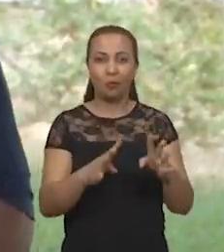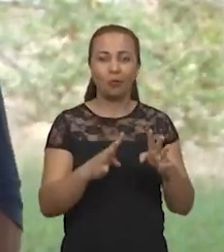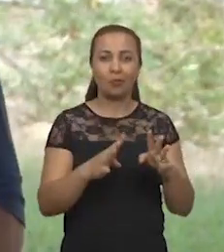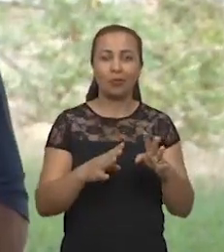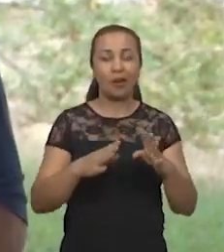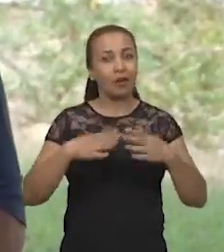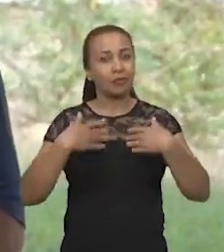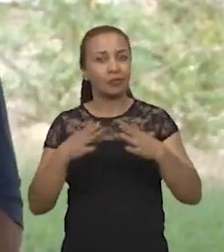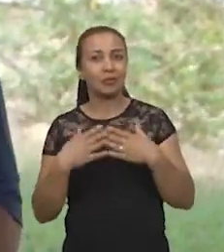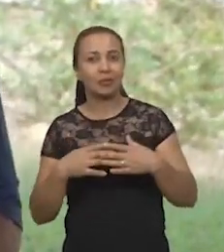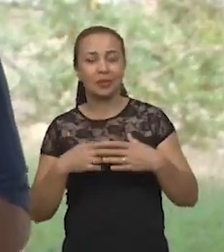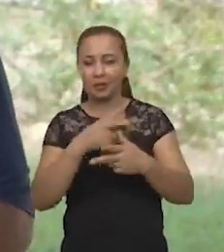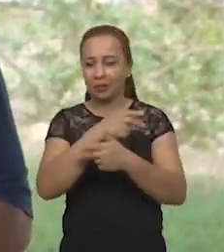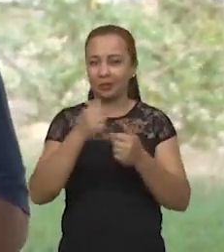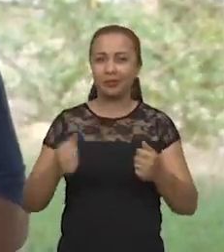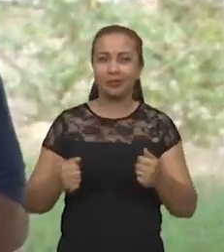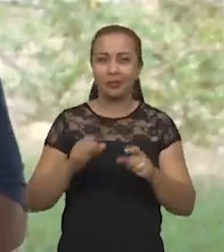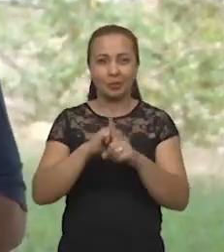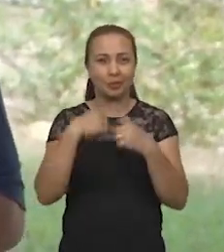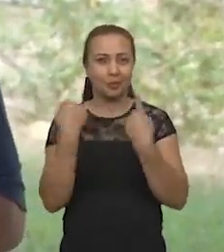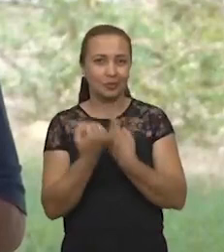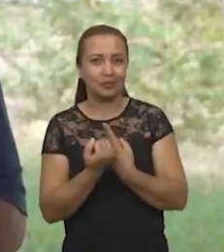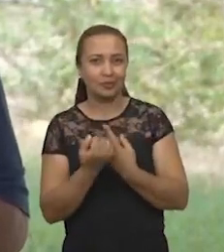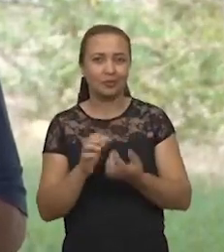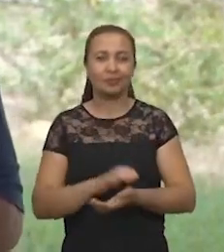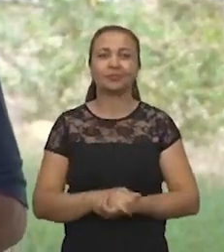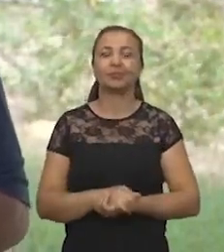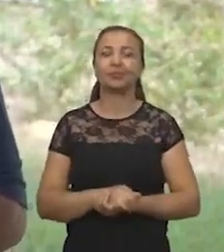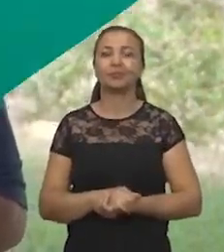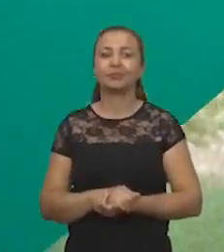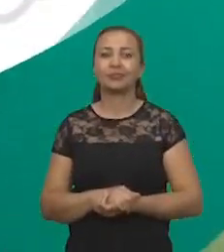foco na participação de diversos segmentos da sociedade.